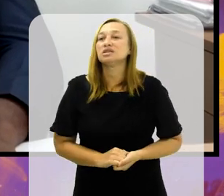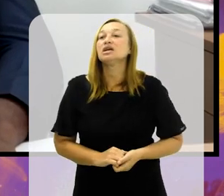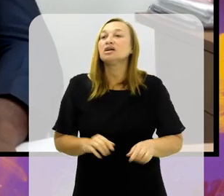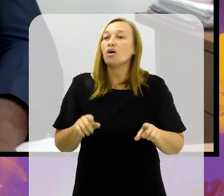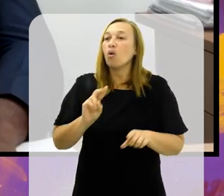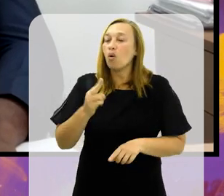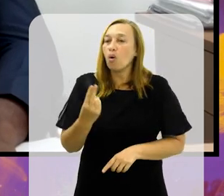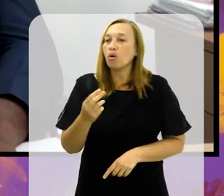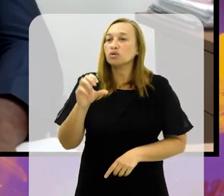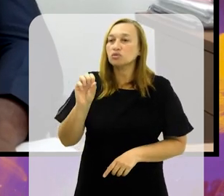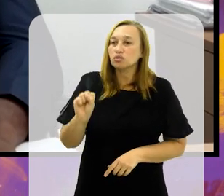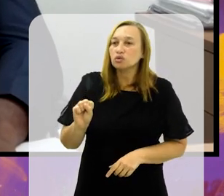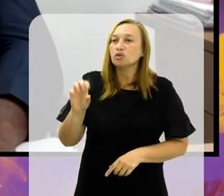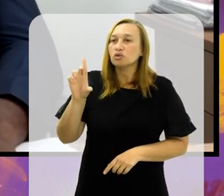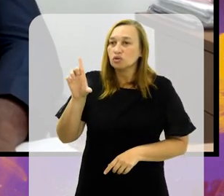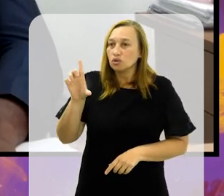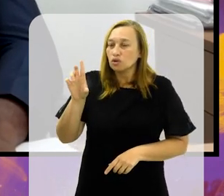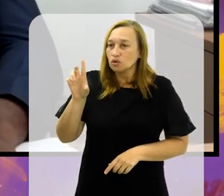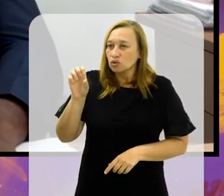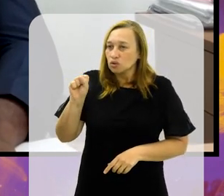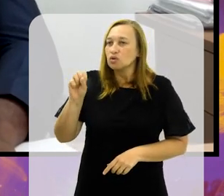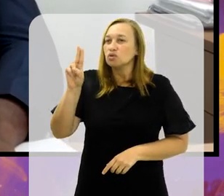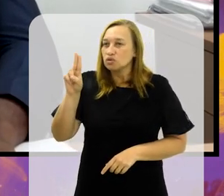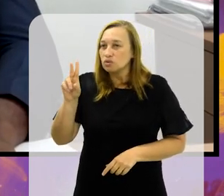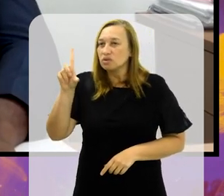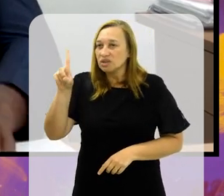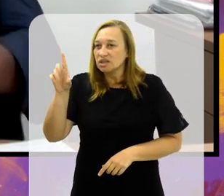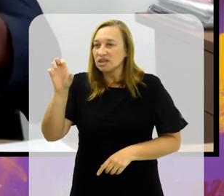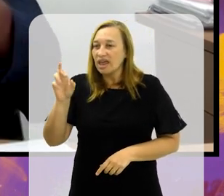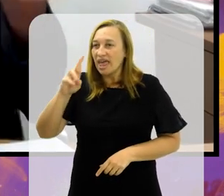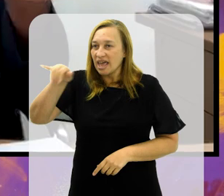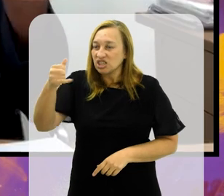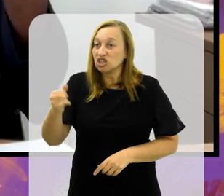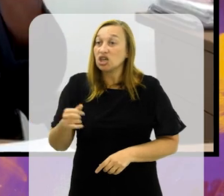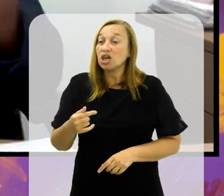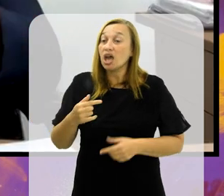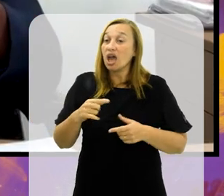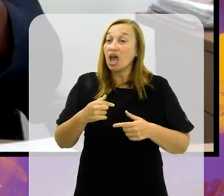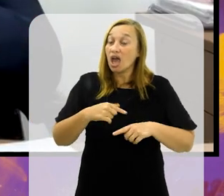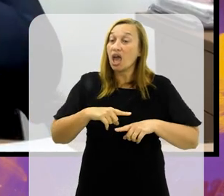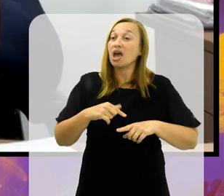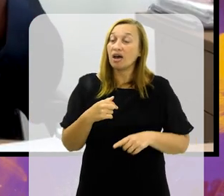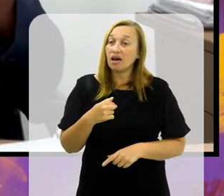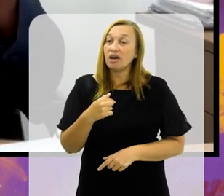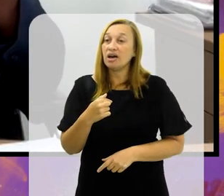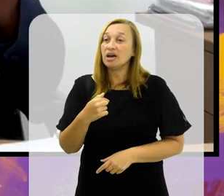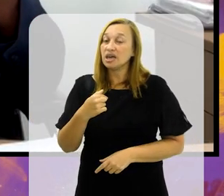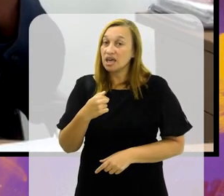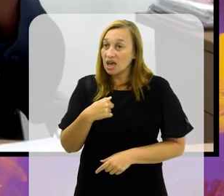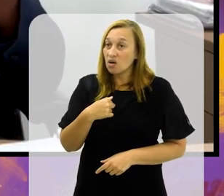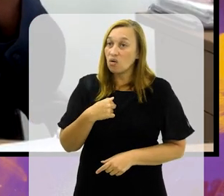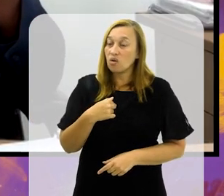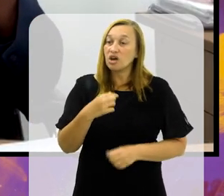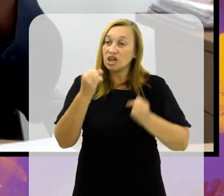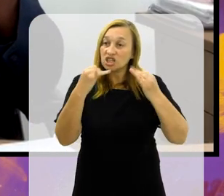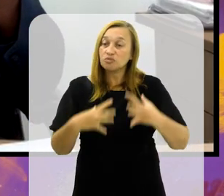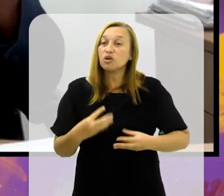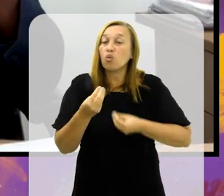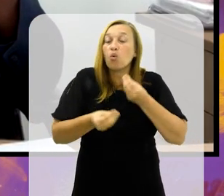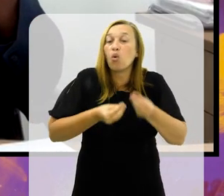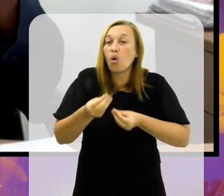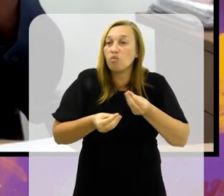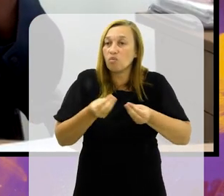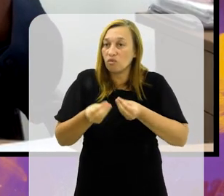renatodepaularrj, ou no suderg.informa, que eu te dou a dica de como encomendar uma bonequinha para